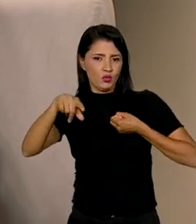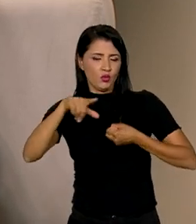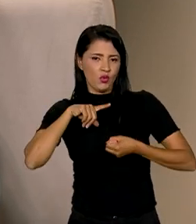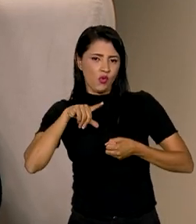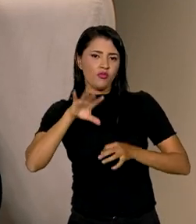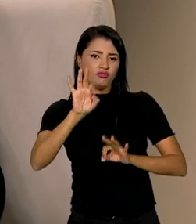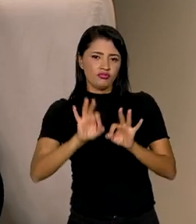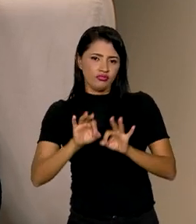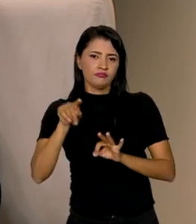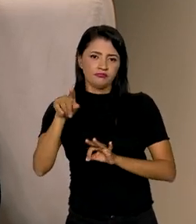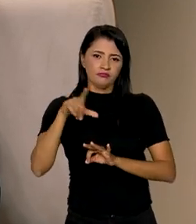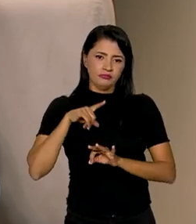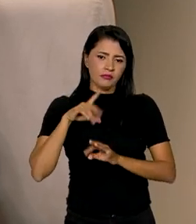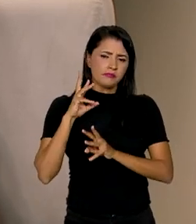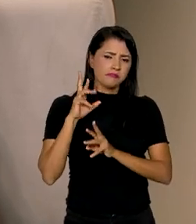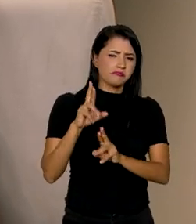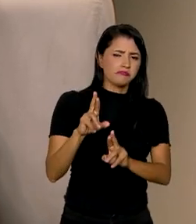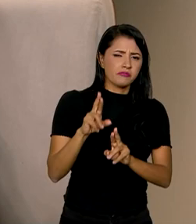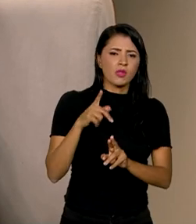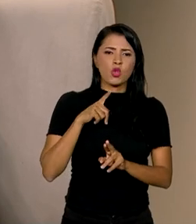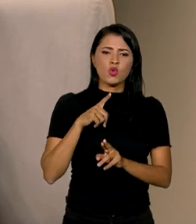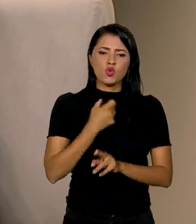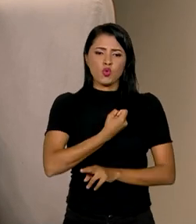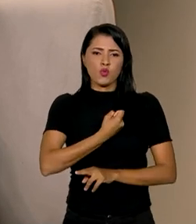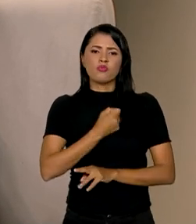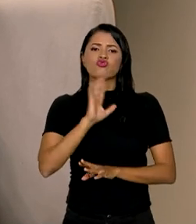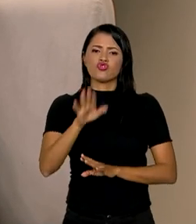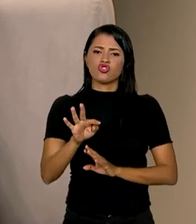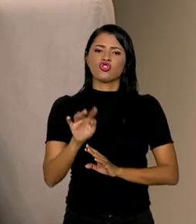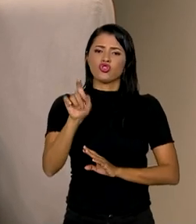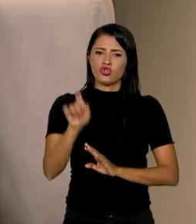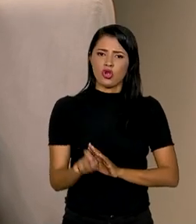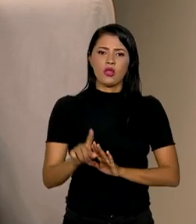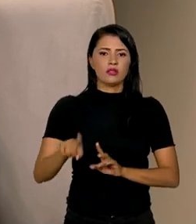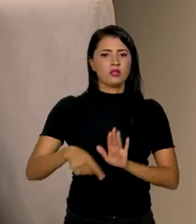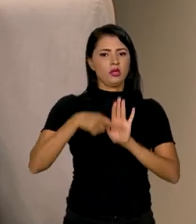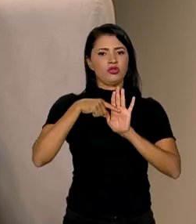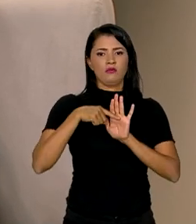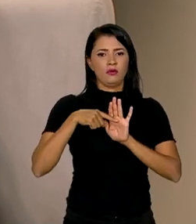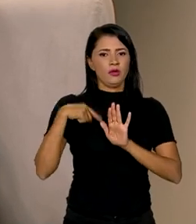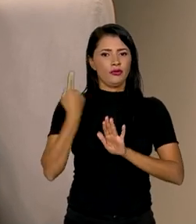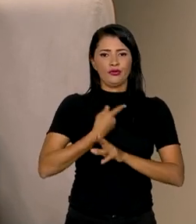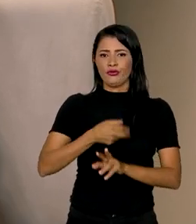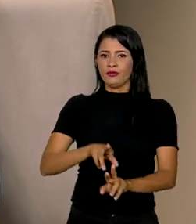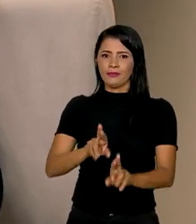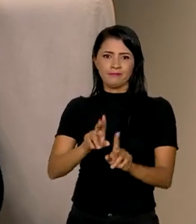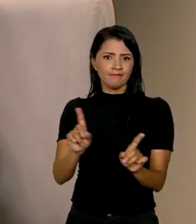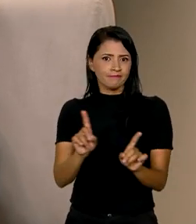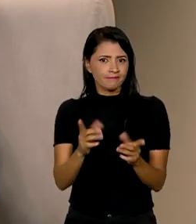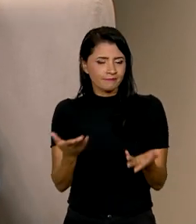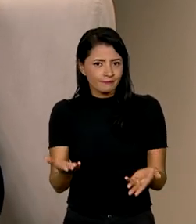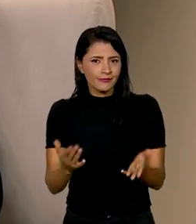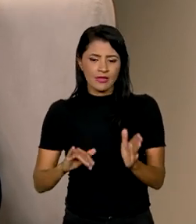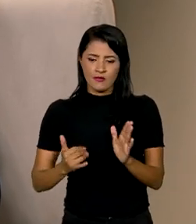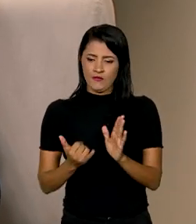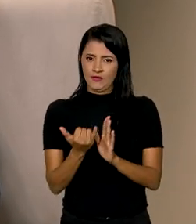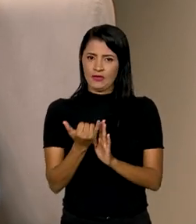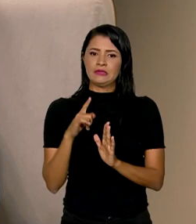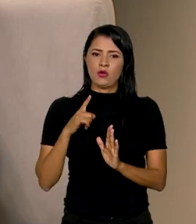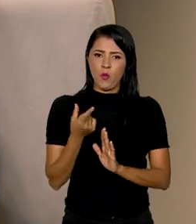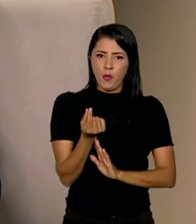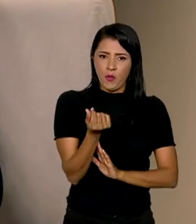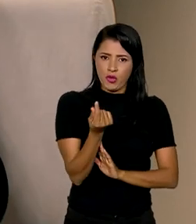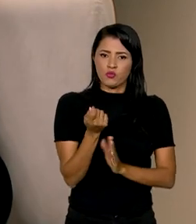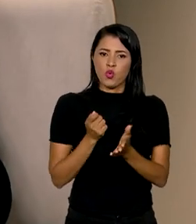projeção do IGPM, ele já veio com uma taxa de juros negativa, que não era esperado no mercado, que é a inflação nos preços